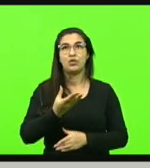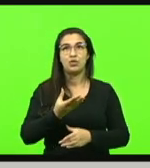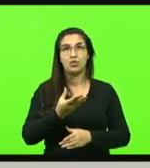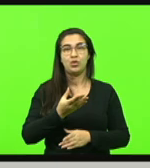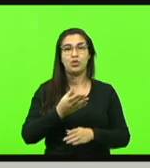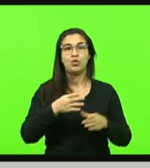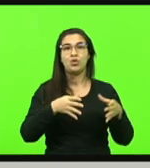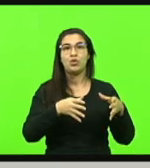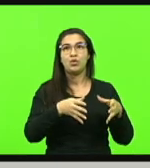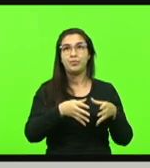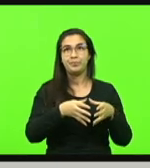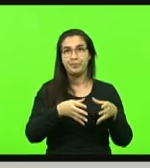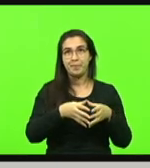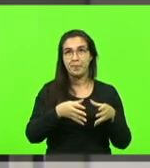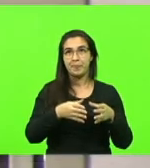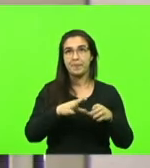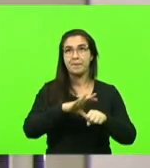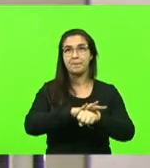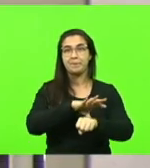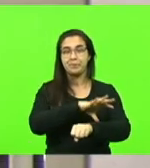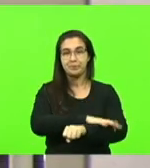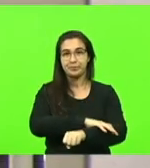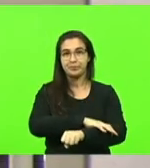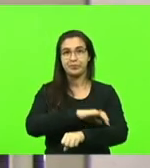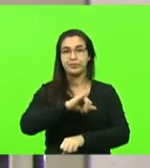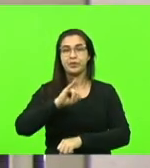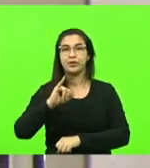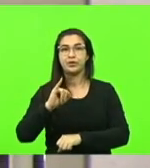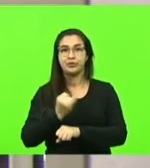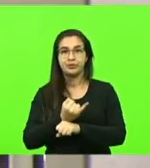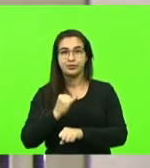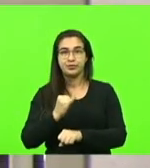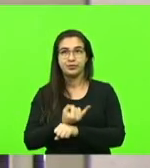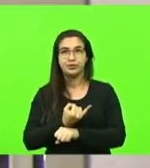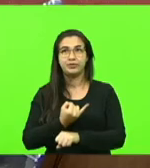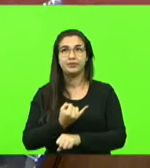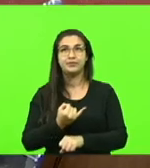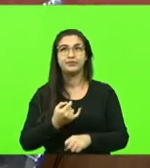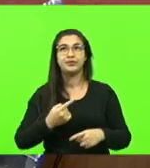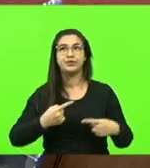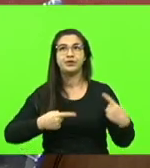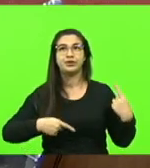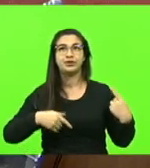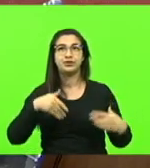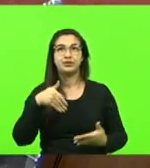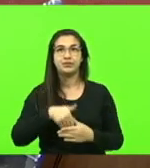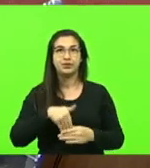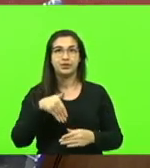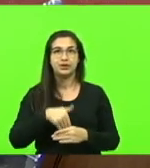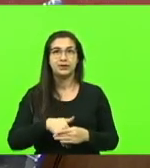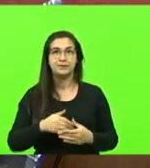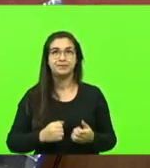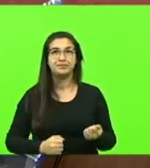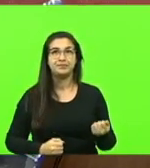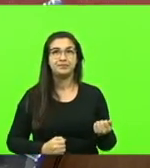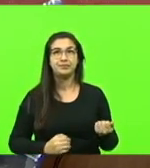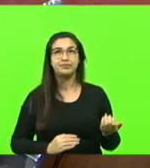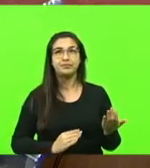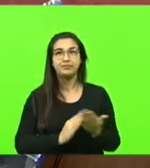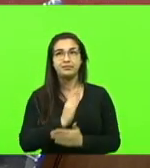Amanhecer, na cidade de Joinville. Em discussão. Não havendo quem queira discutir, em votação. Deputados que aprovam, permaneça como se encontra.